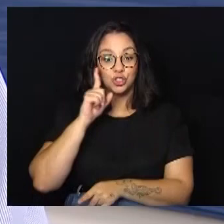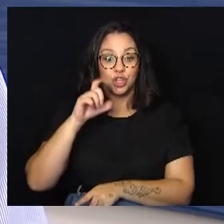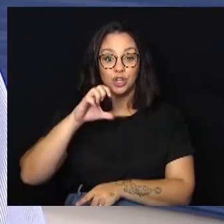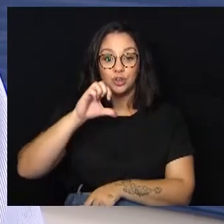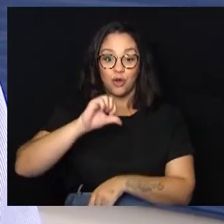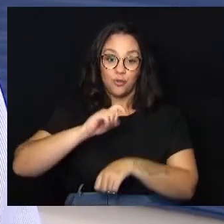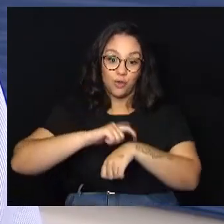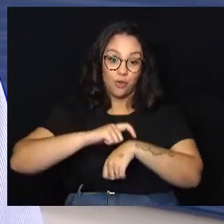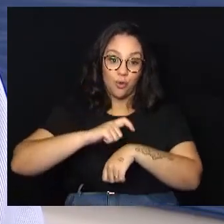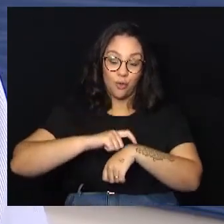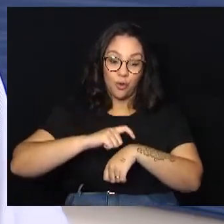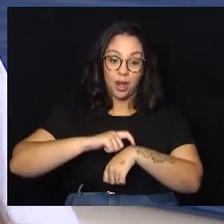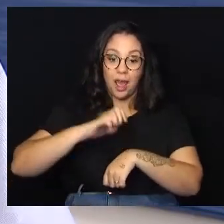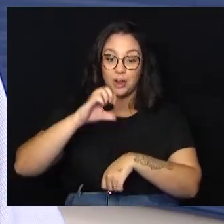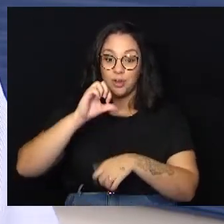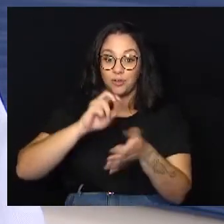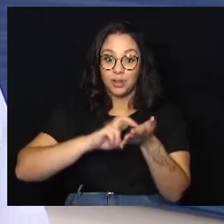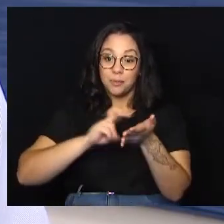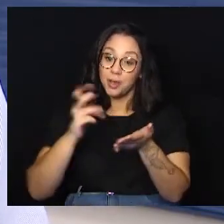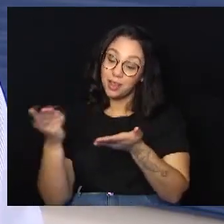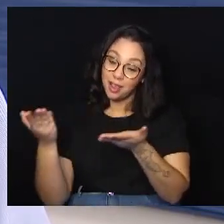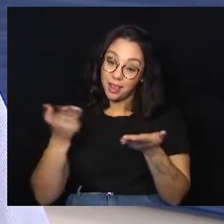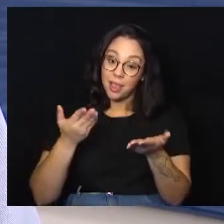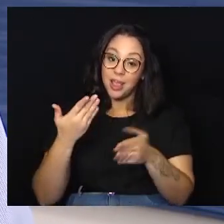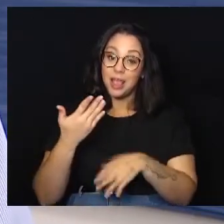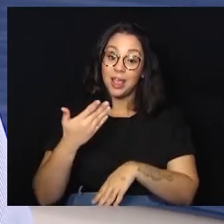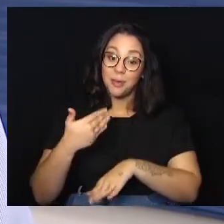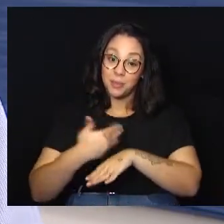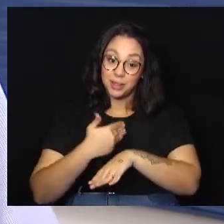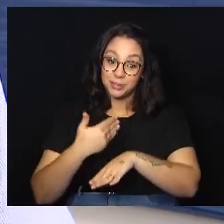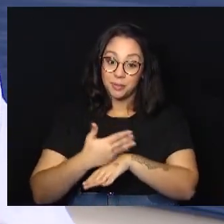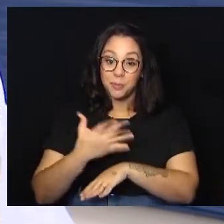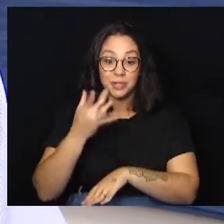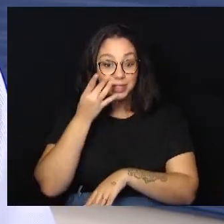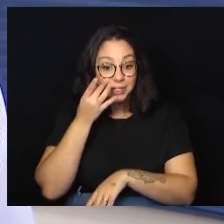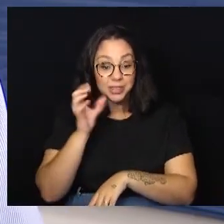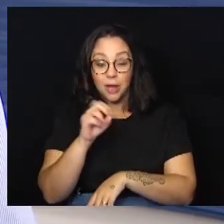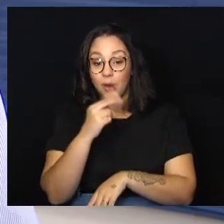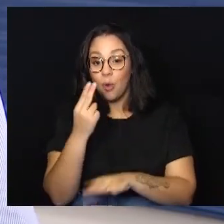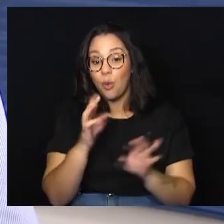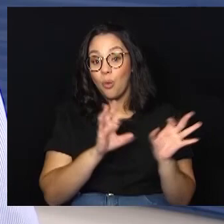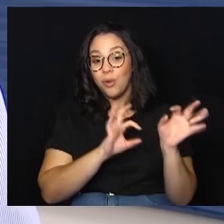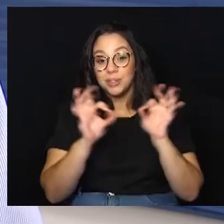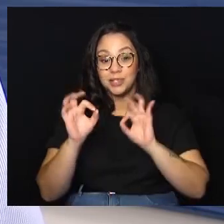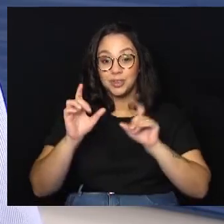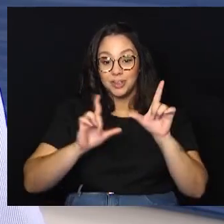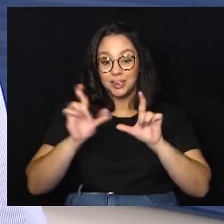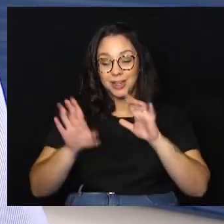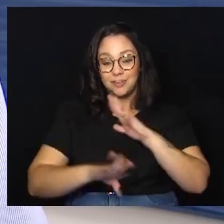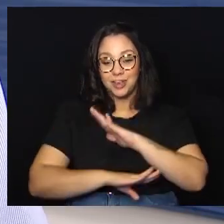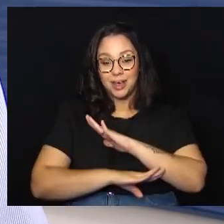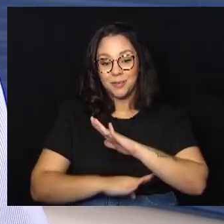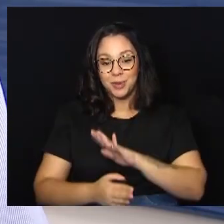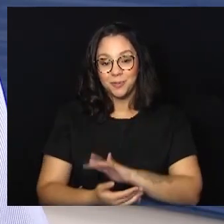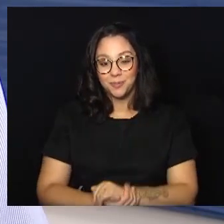dia 9, a partir das 9 horas, venha participar presencialmente ou acompanhando aqui pela nossa TV Câmara. Tchau! Tchau! Tchau! Tchau!